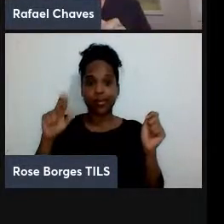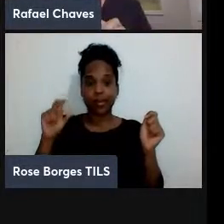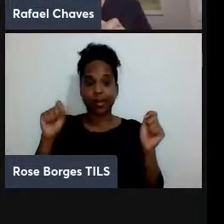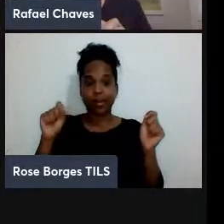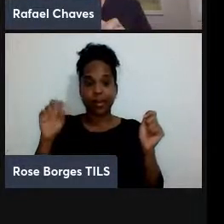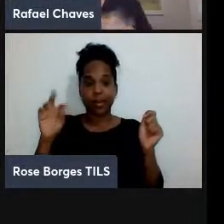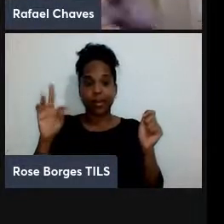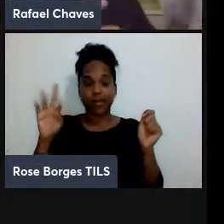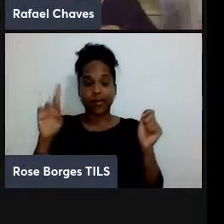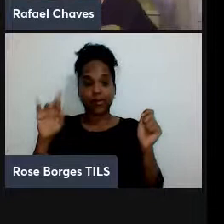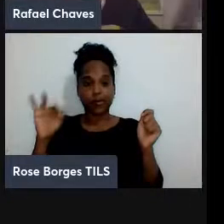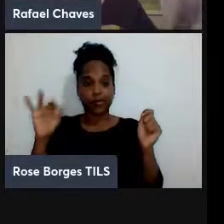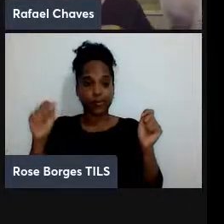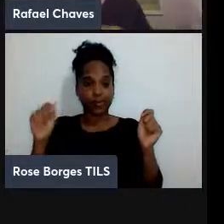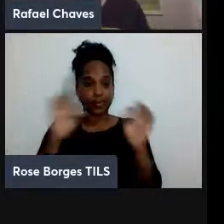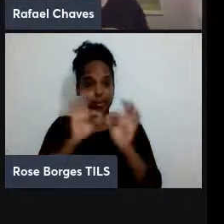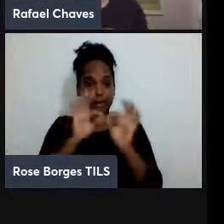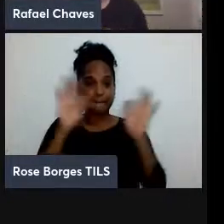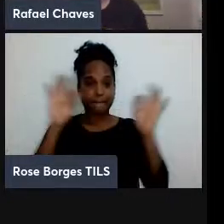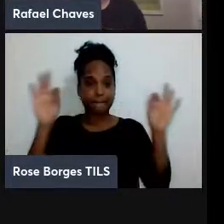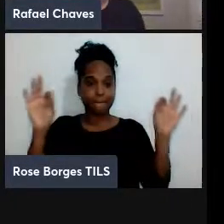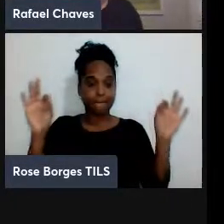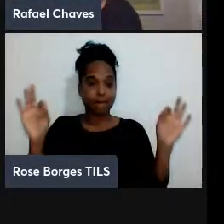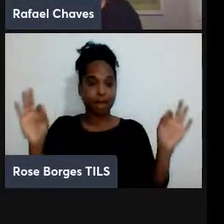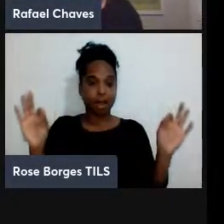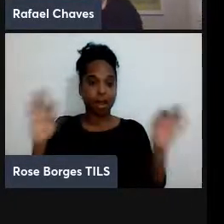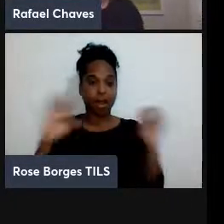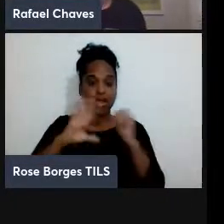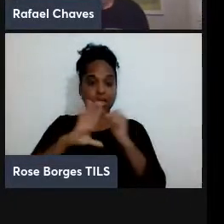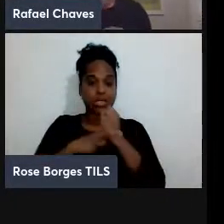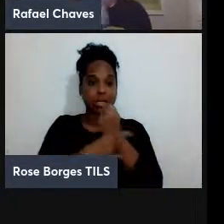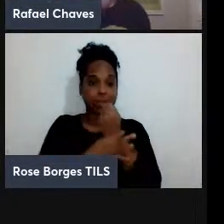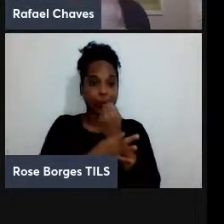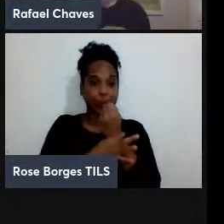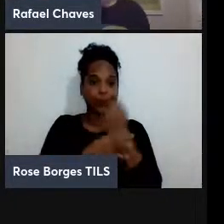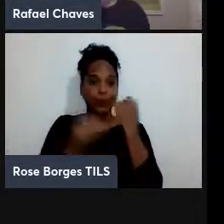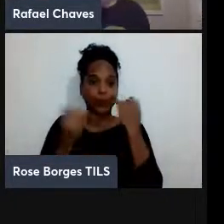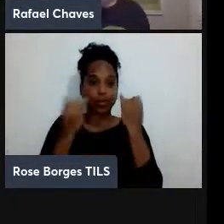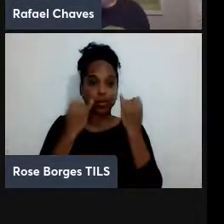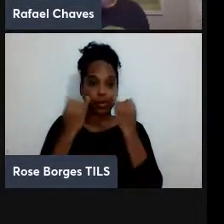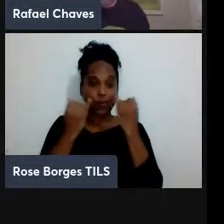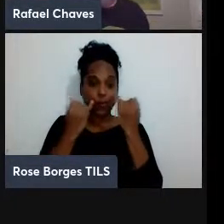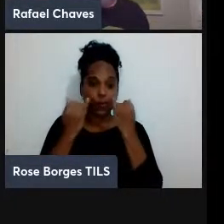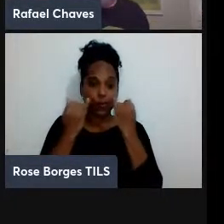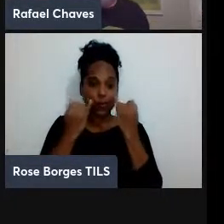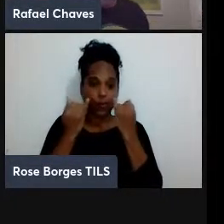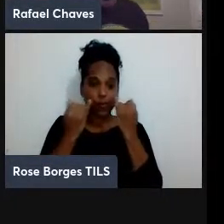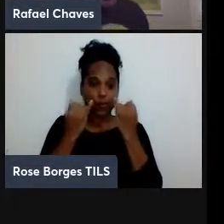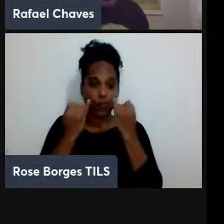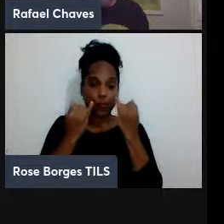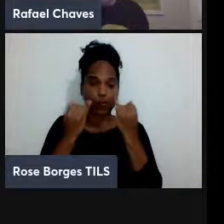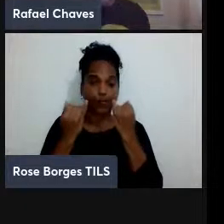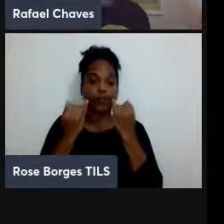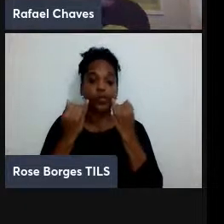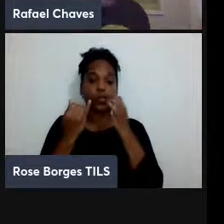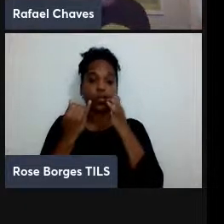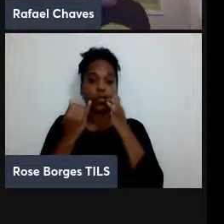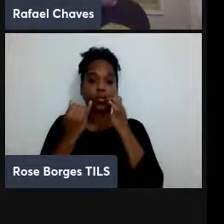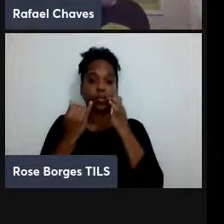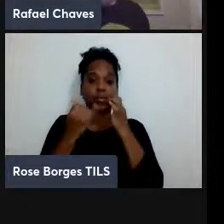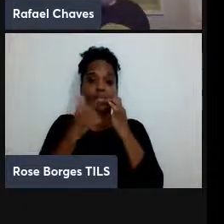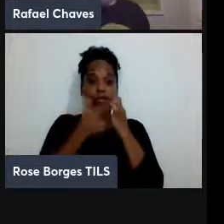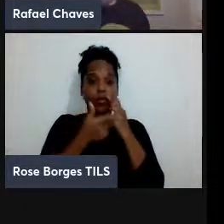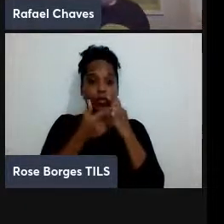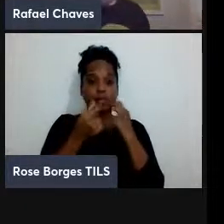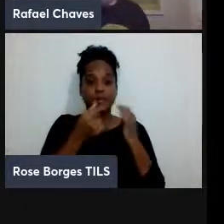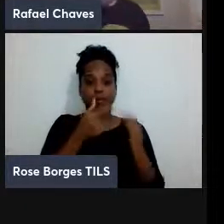que a segurança da informação dessa chamada era garantida pelas próprias leis da física 2021 o